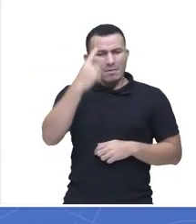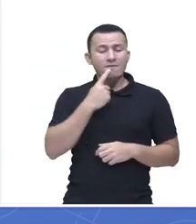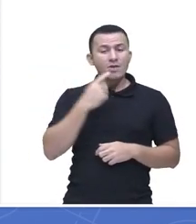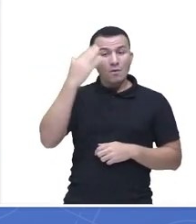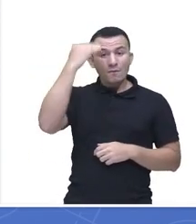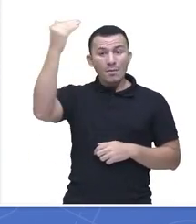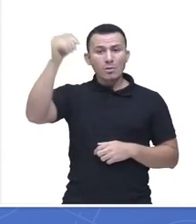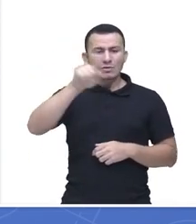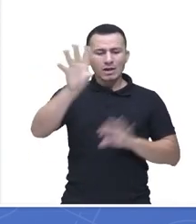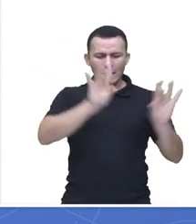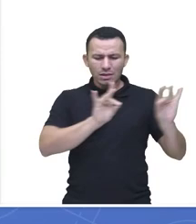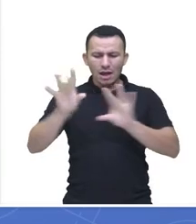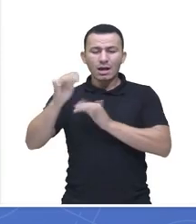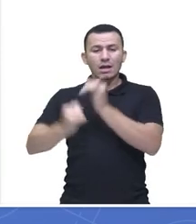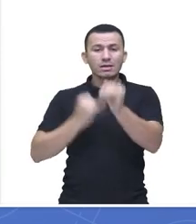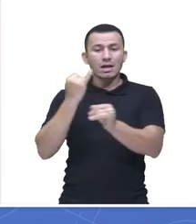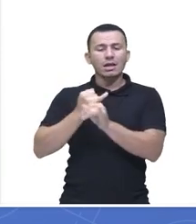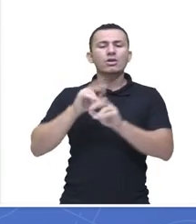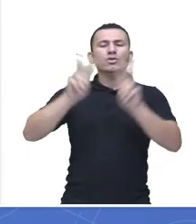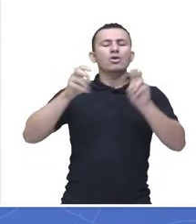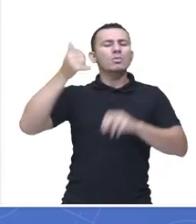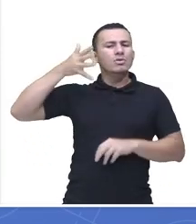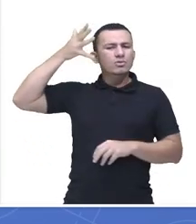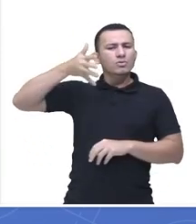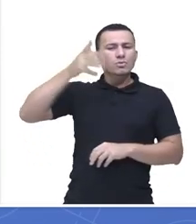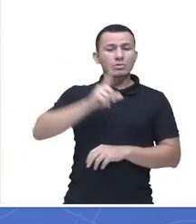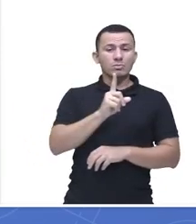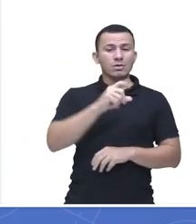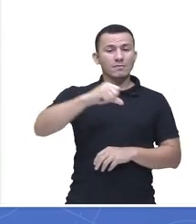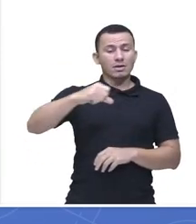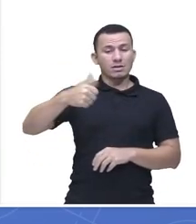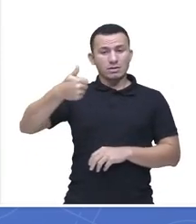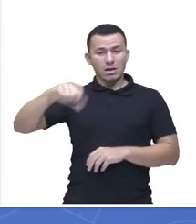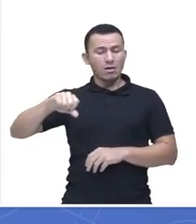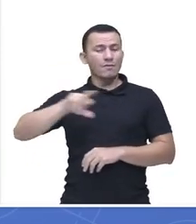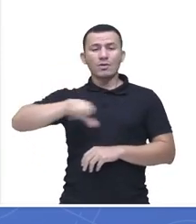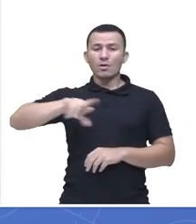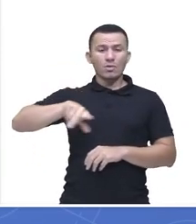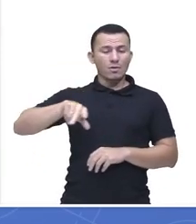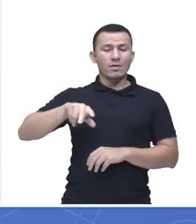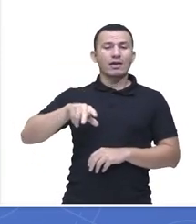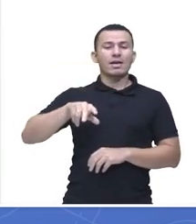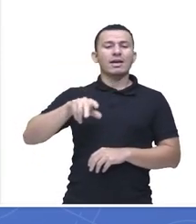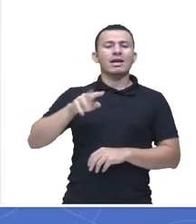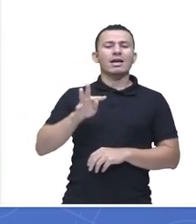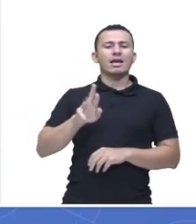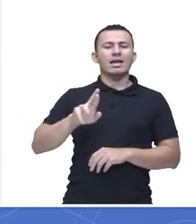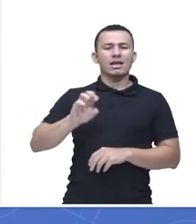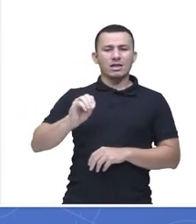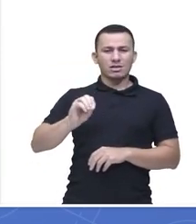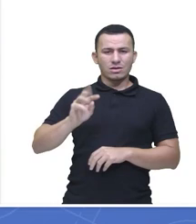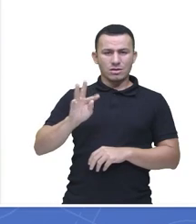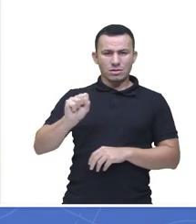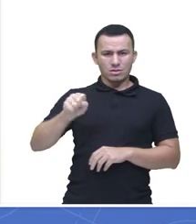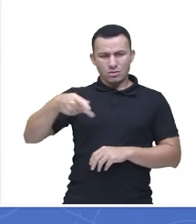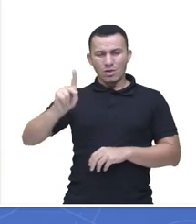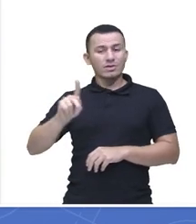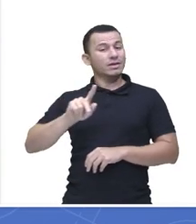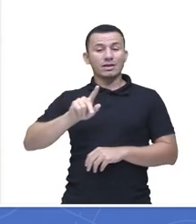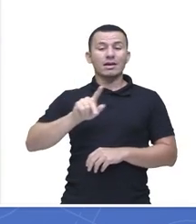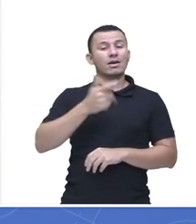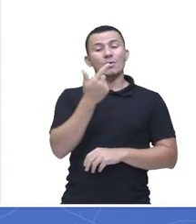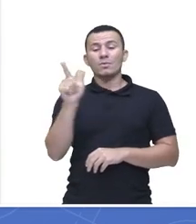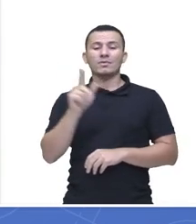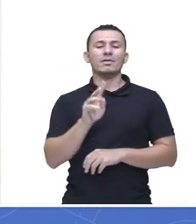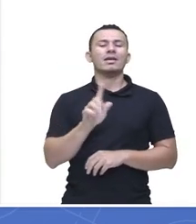internet aí, sobre o discurso em 1919, é Lenin. Lenin está lá discursando para aquele monte de gente